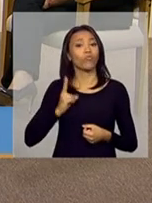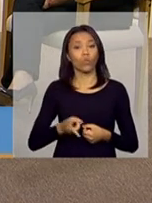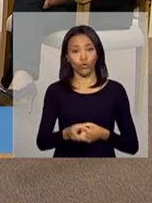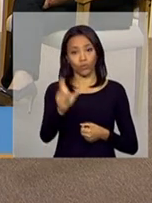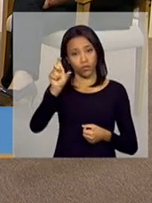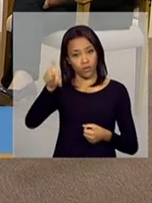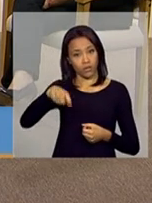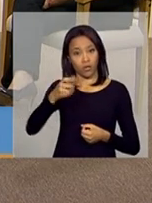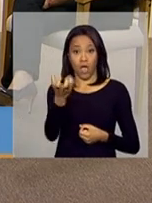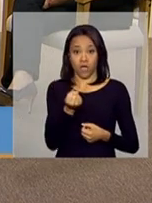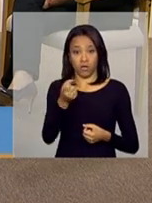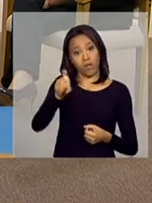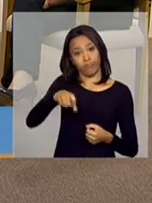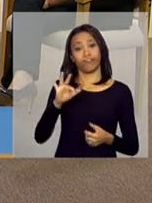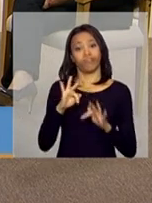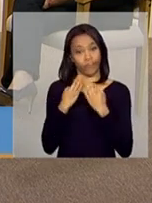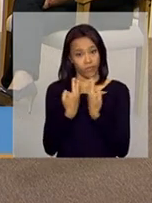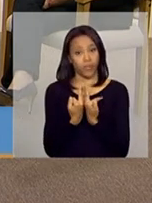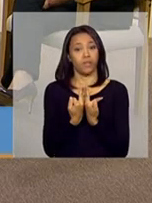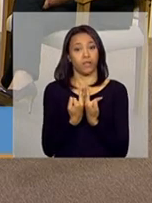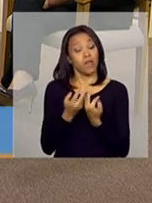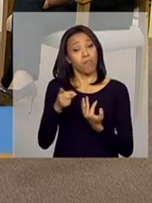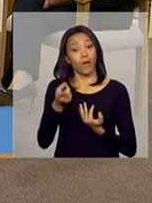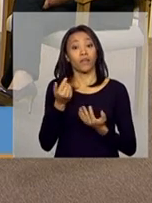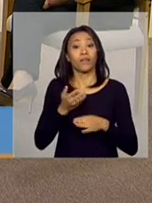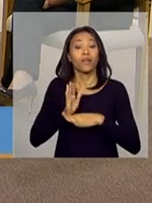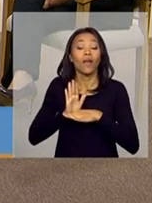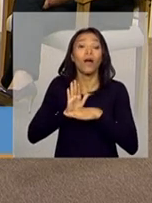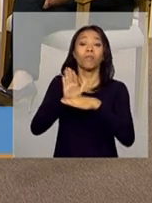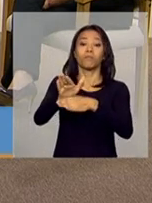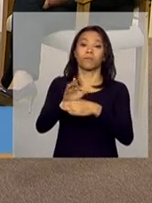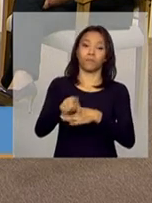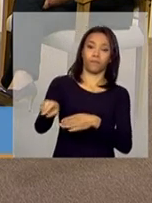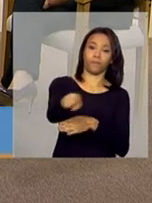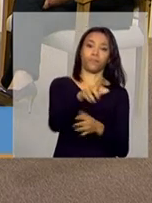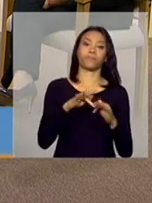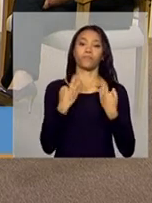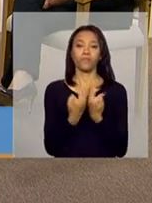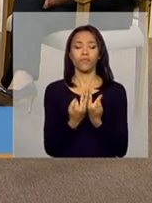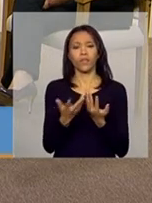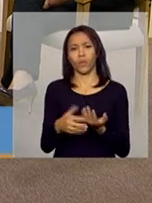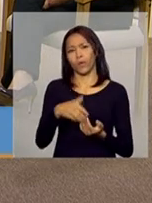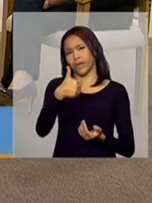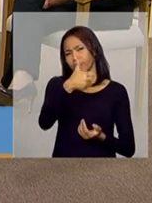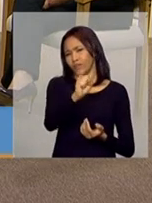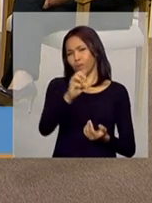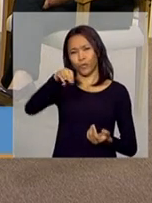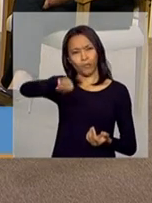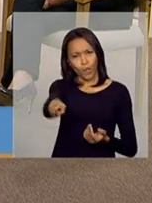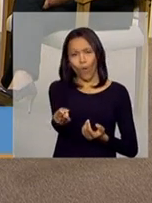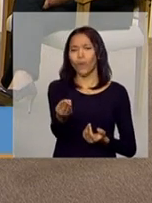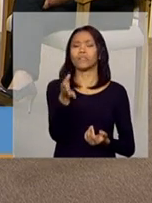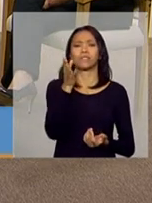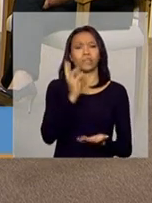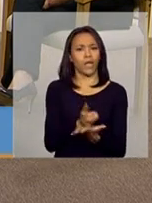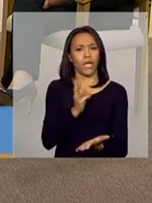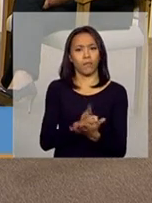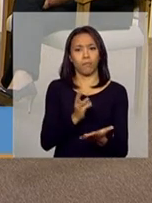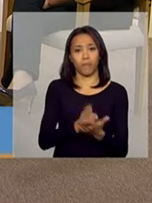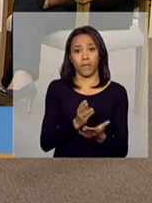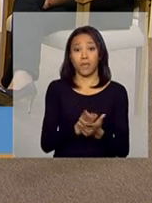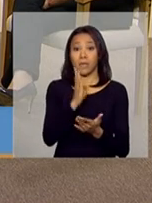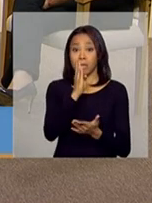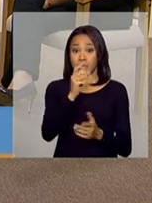entende que a condicionalidade é para reforçar esse acesso aos serviços básicos. Então, de total de 18 milhões que são acompanhados a cada bimestre na